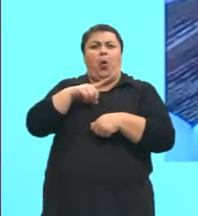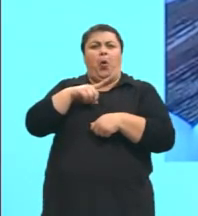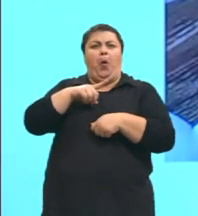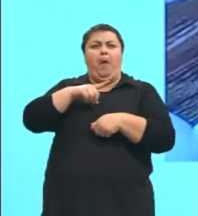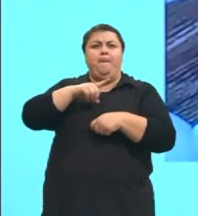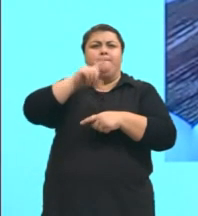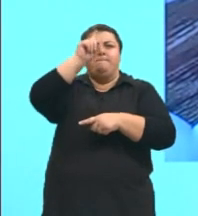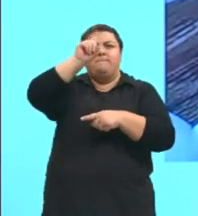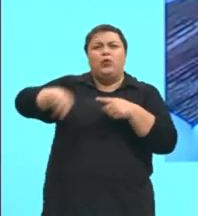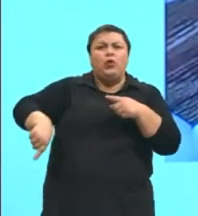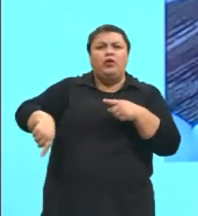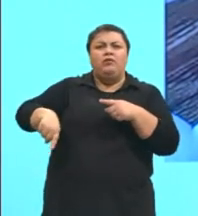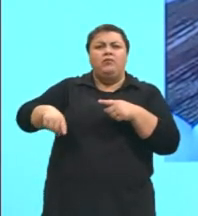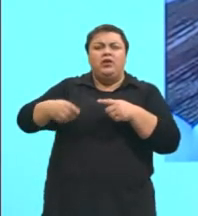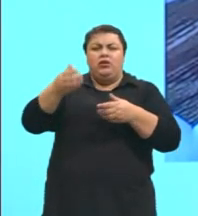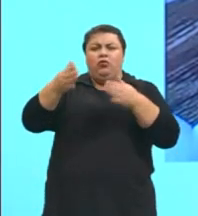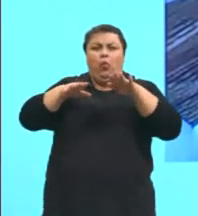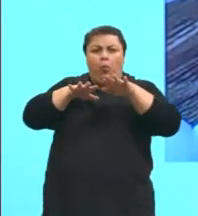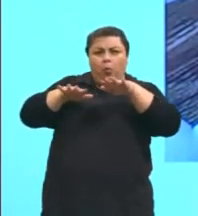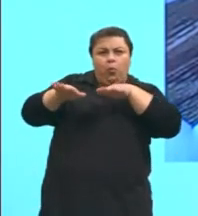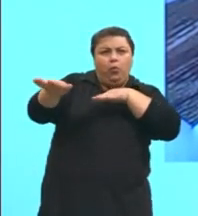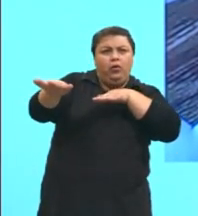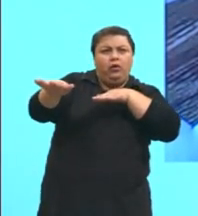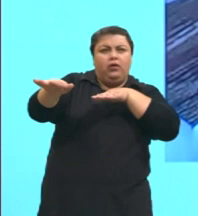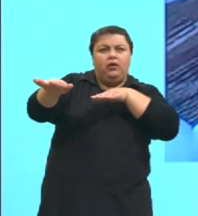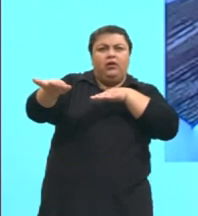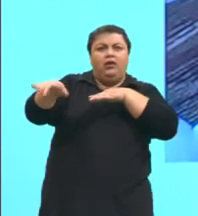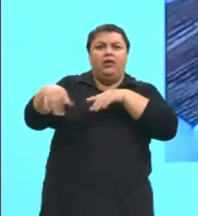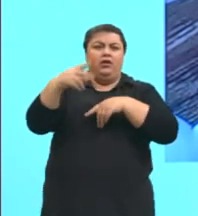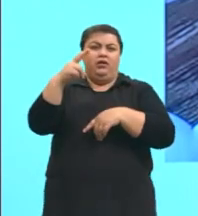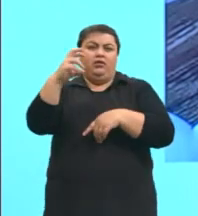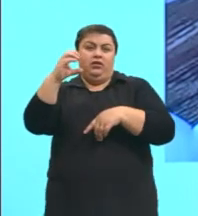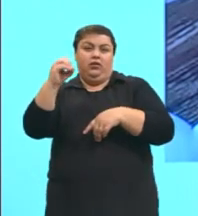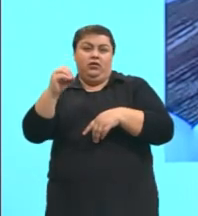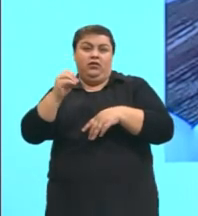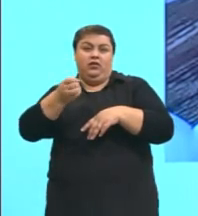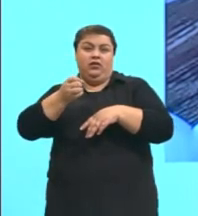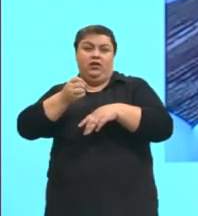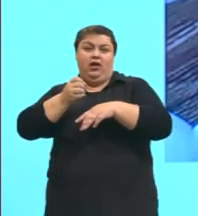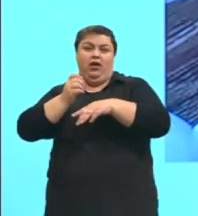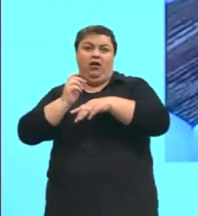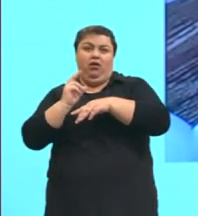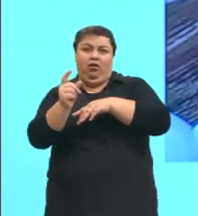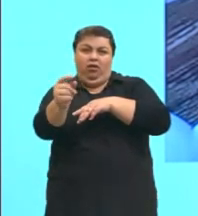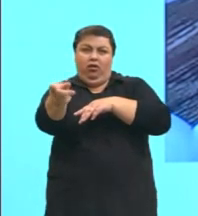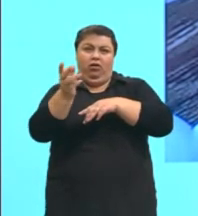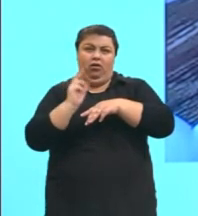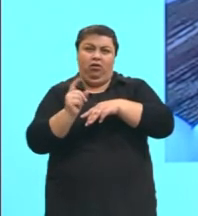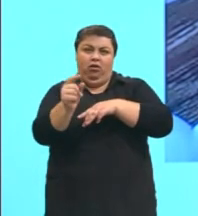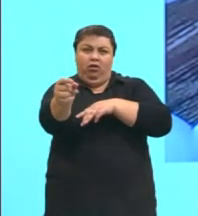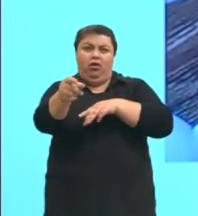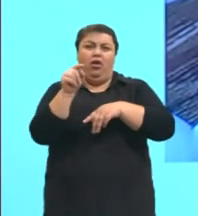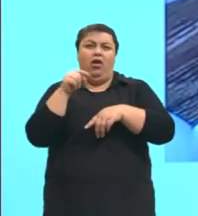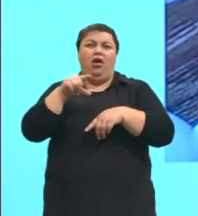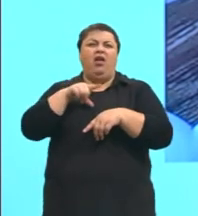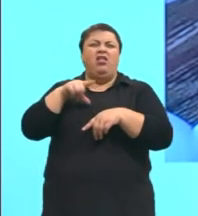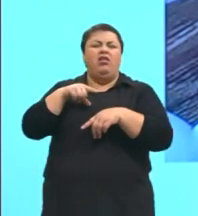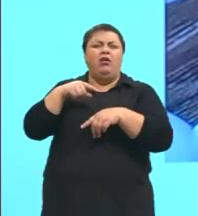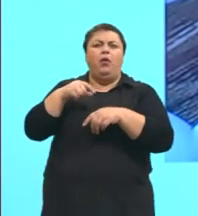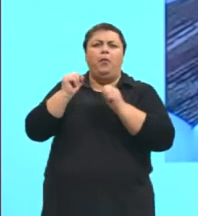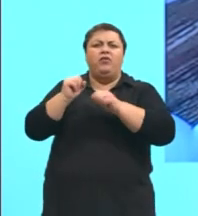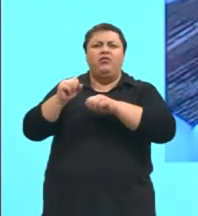ultrapassagem, esse 50 aqui que indica velocidade, aqui provavelmente seja passagem de